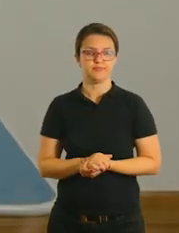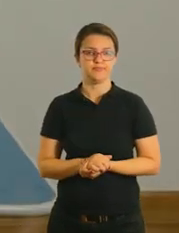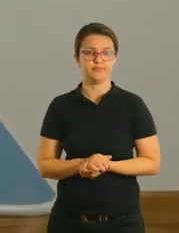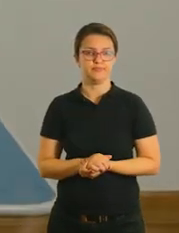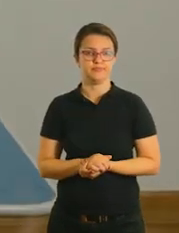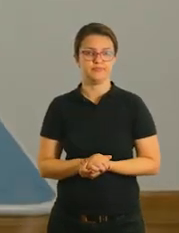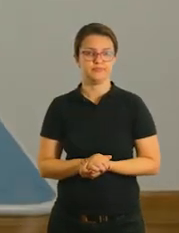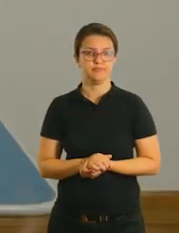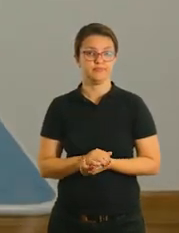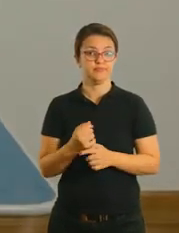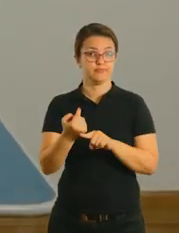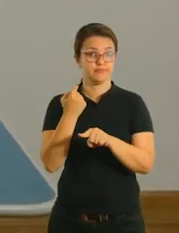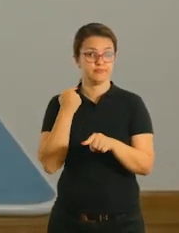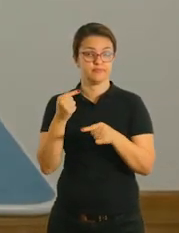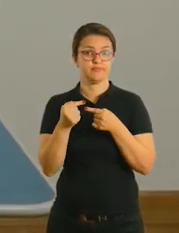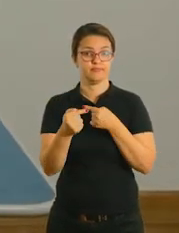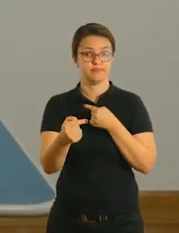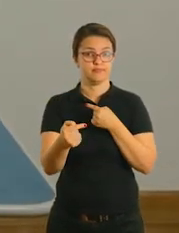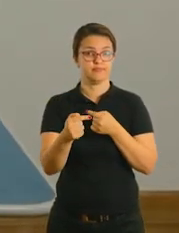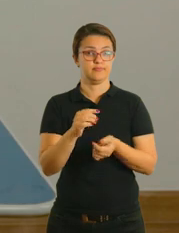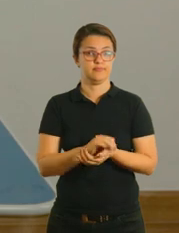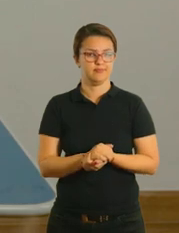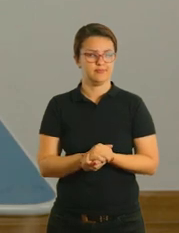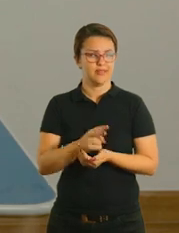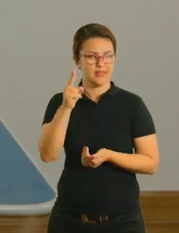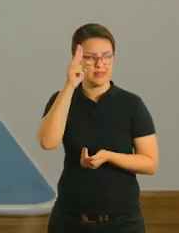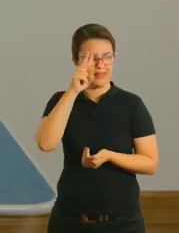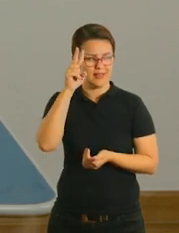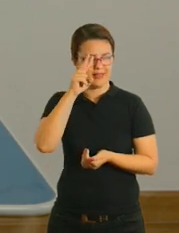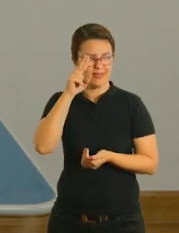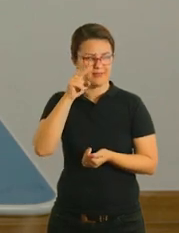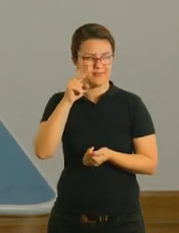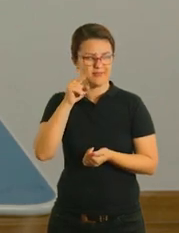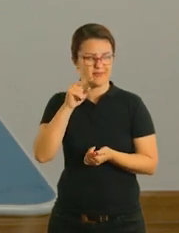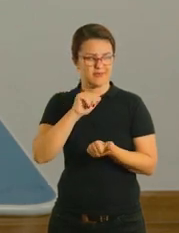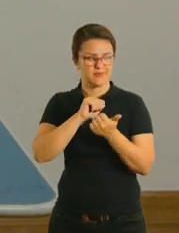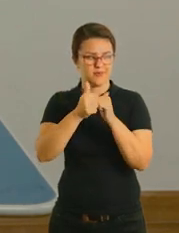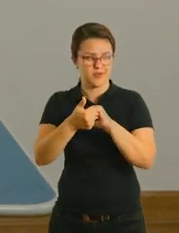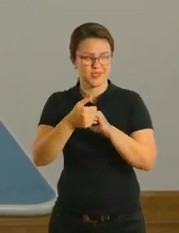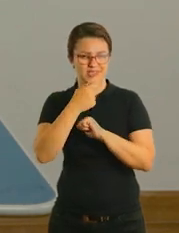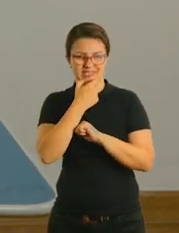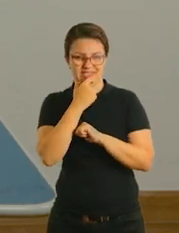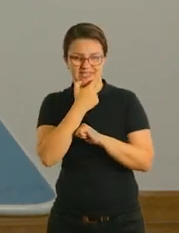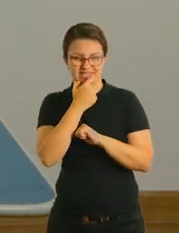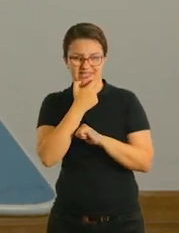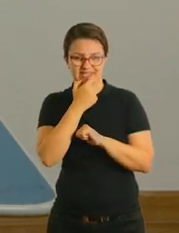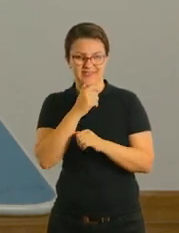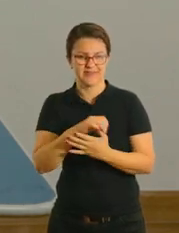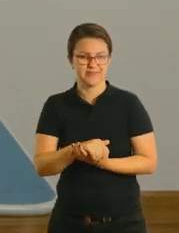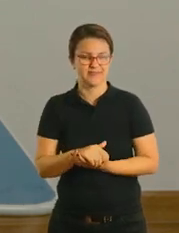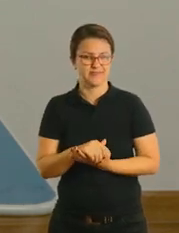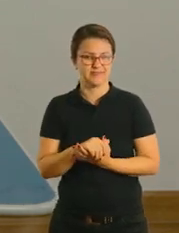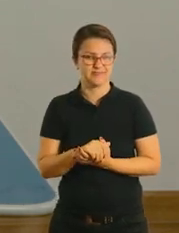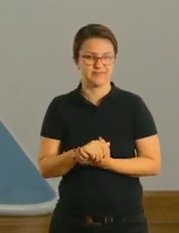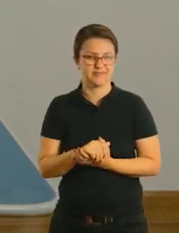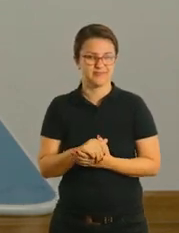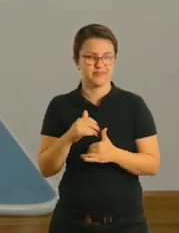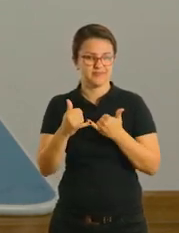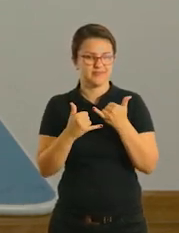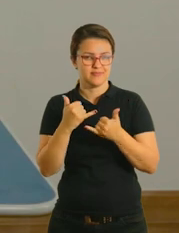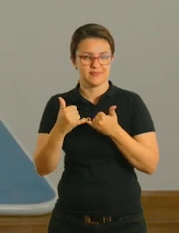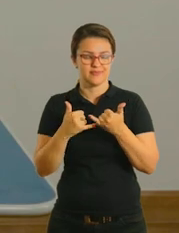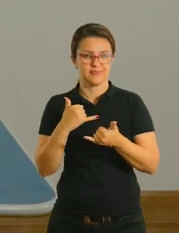Nessa semana, na semana passada, nós vimos sobre os esportes. Lembra que vocês tiveram que inventar um jogo